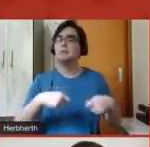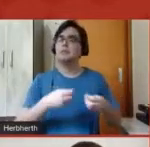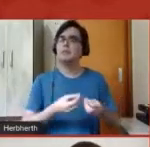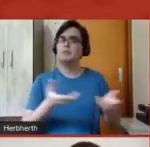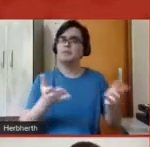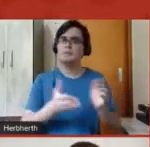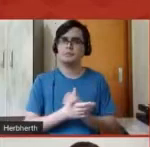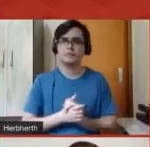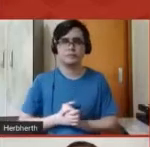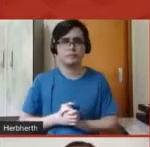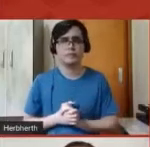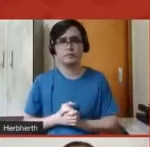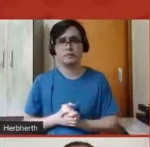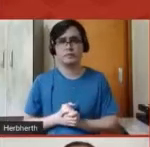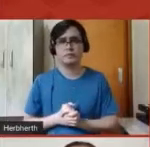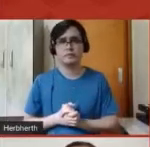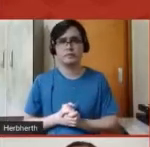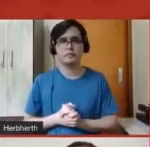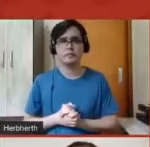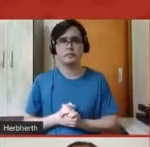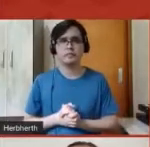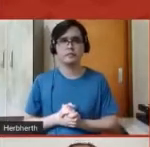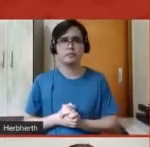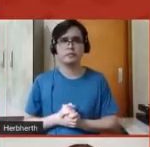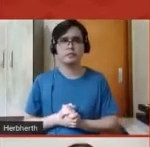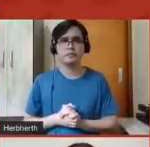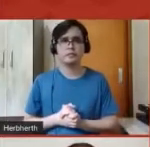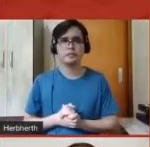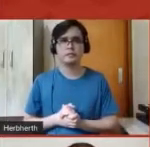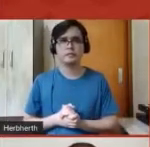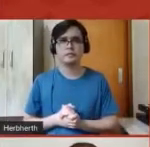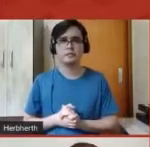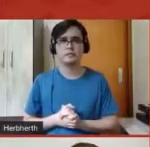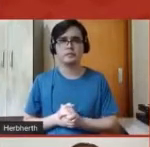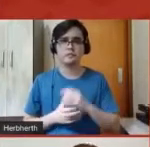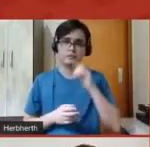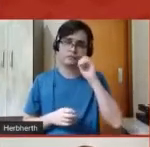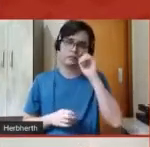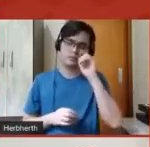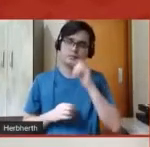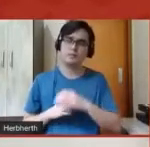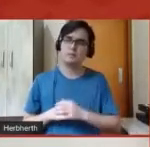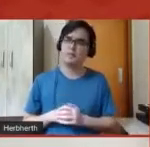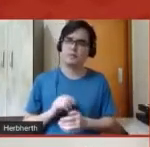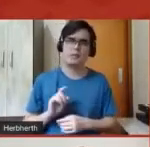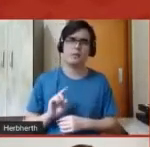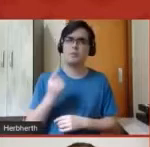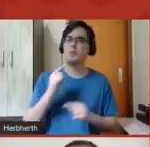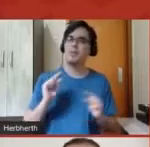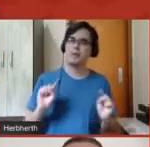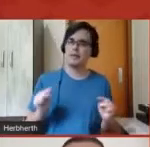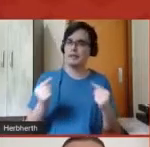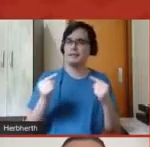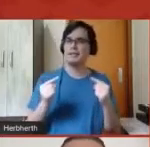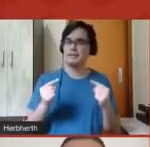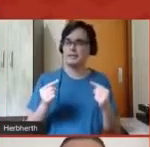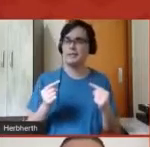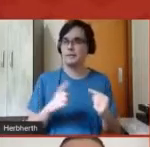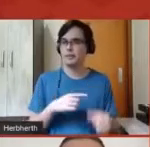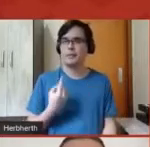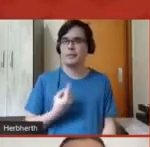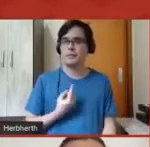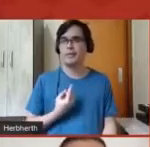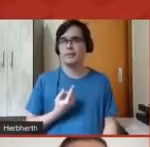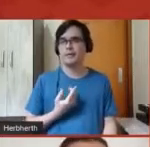Então, esse é um primeiro aspecto do desafio que a gente tinha para enfrentar nesse